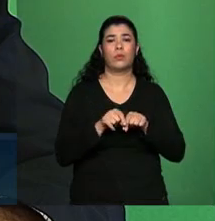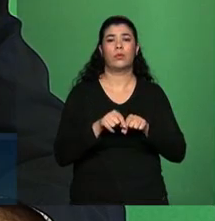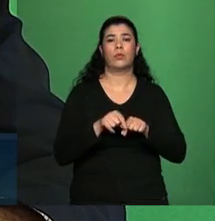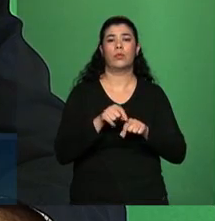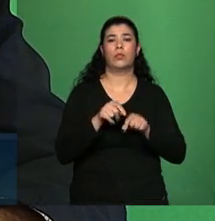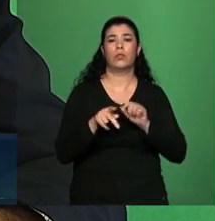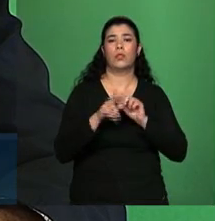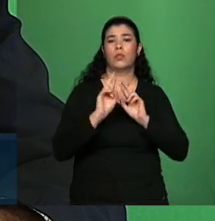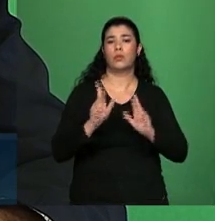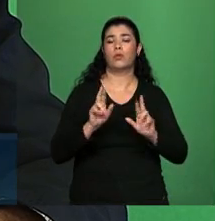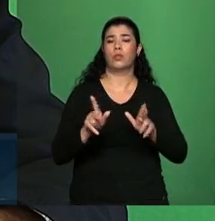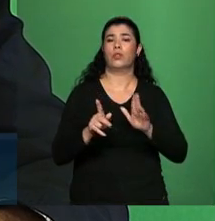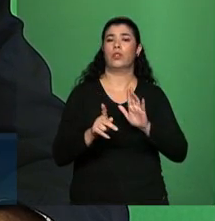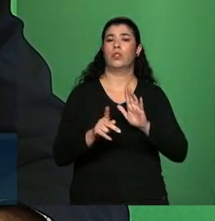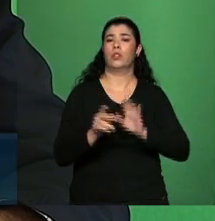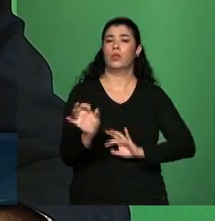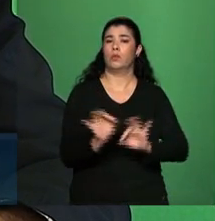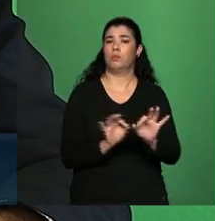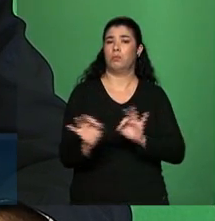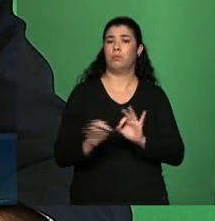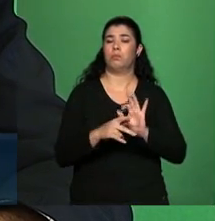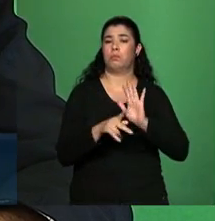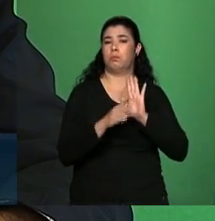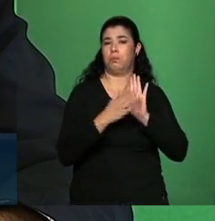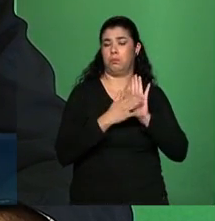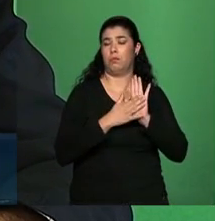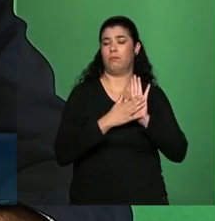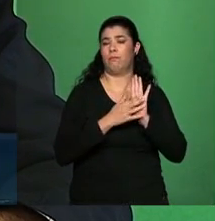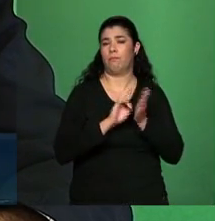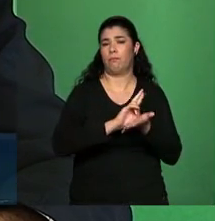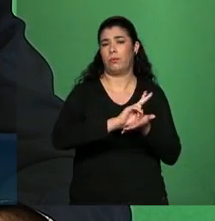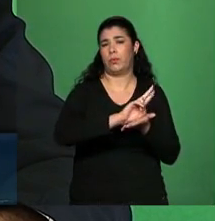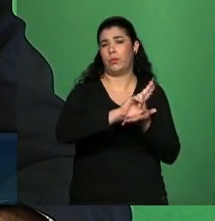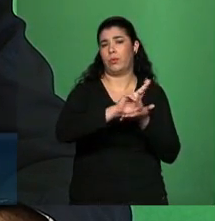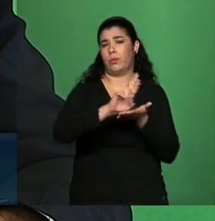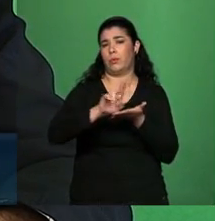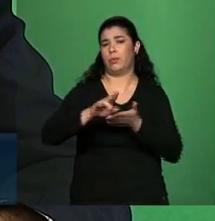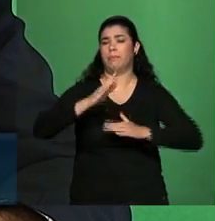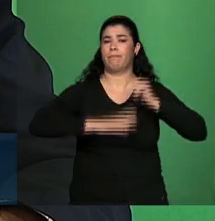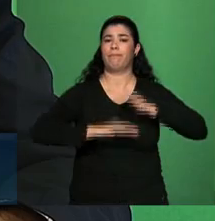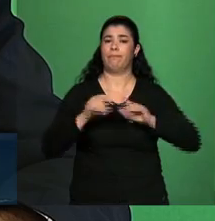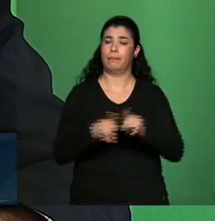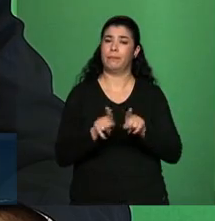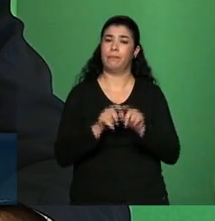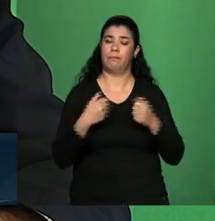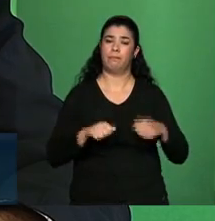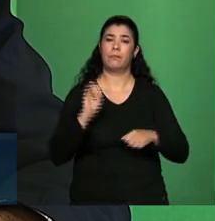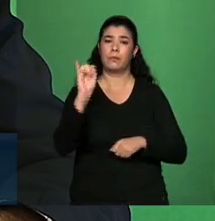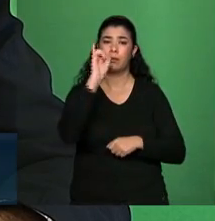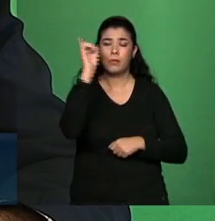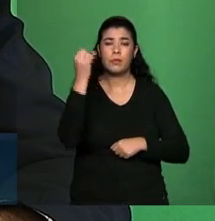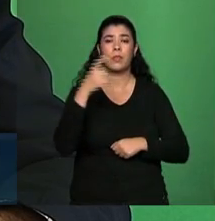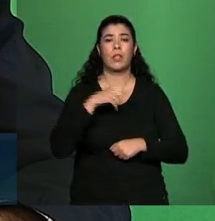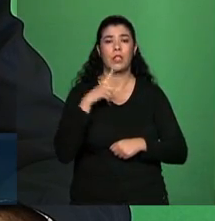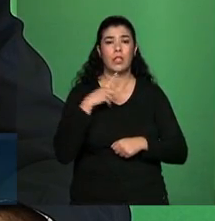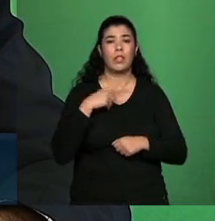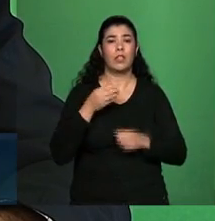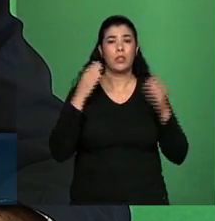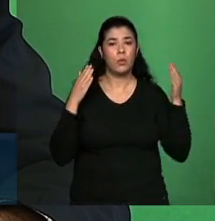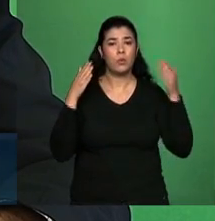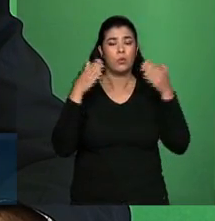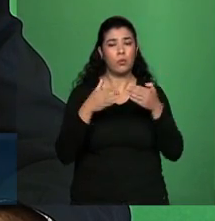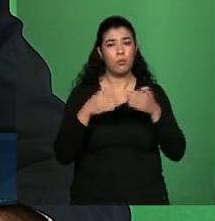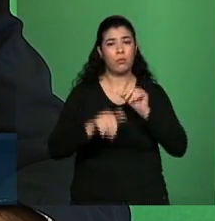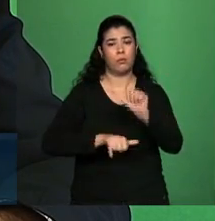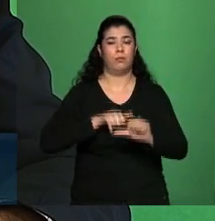projetos licitar os projetos então há inúmeras ações dentro dessa agenda microeconômica que